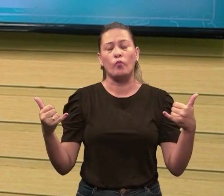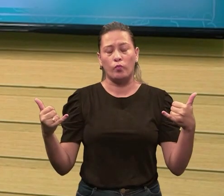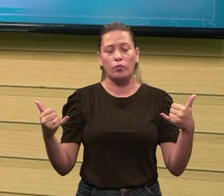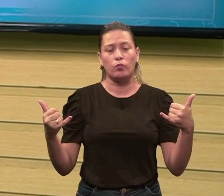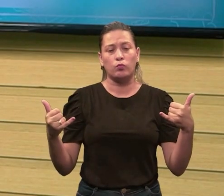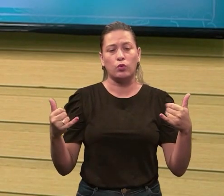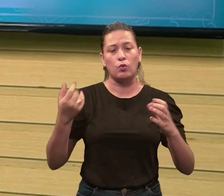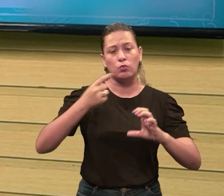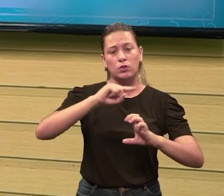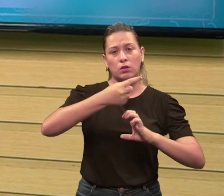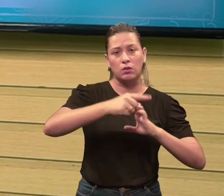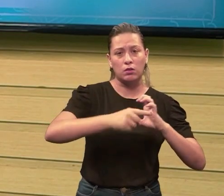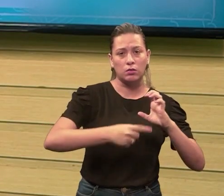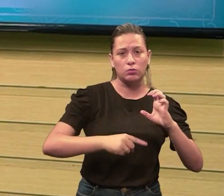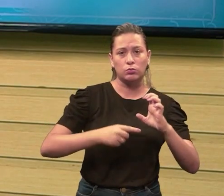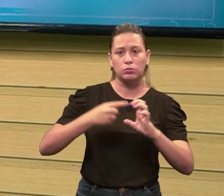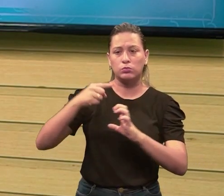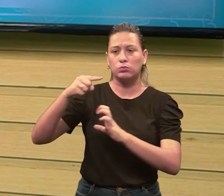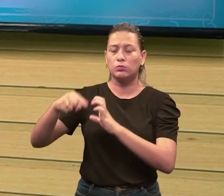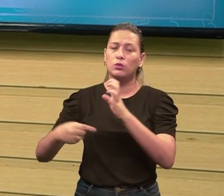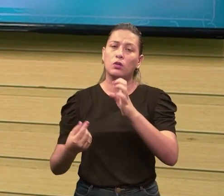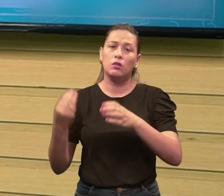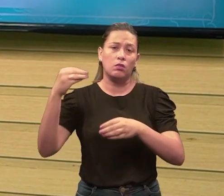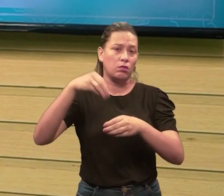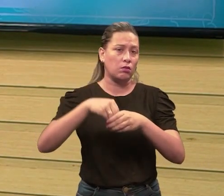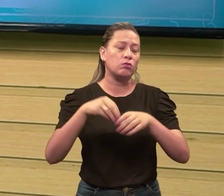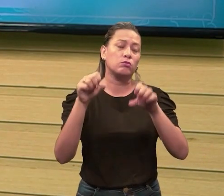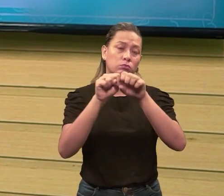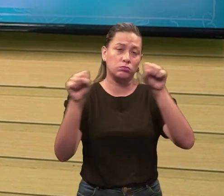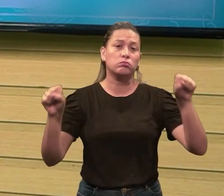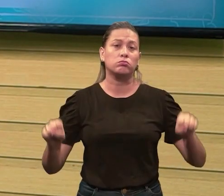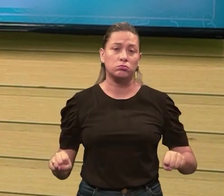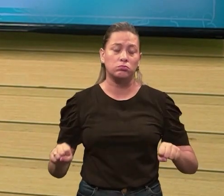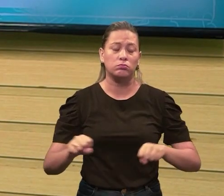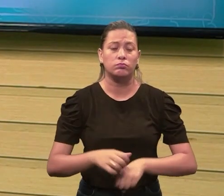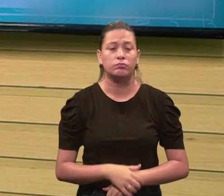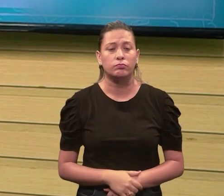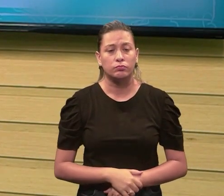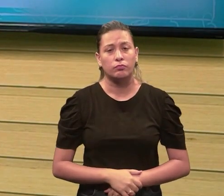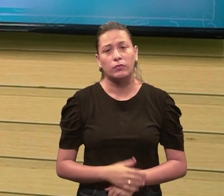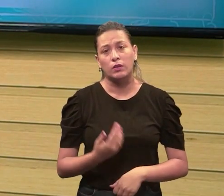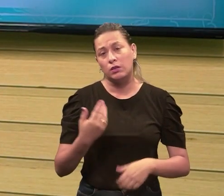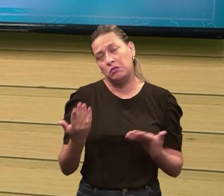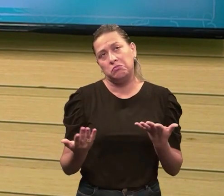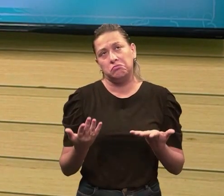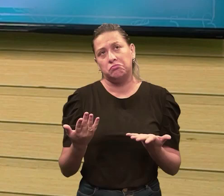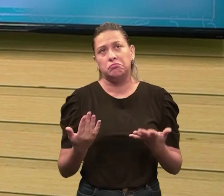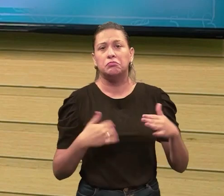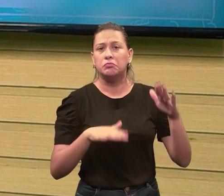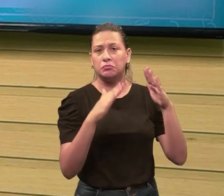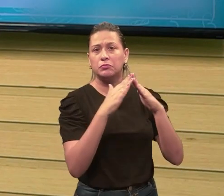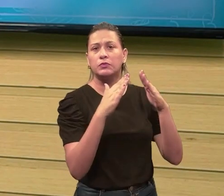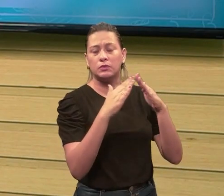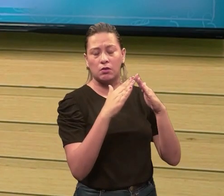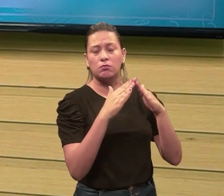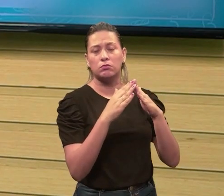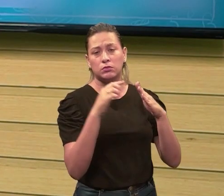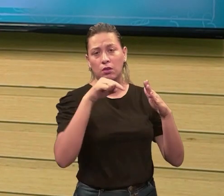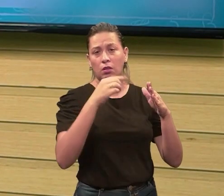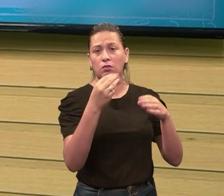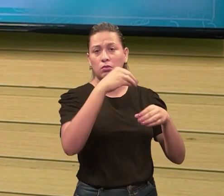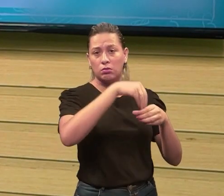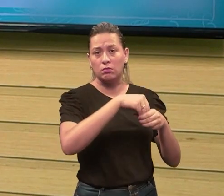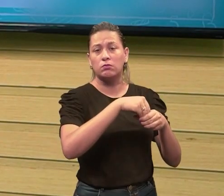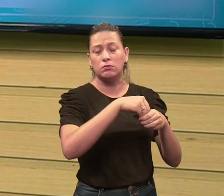são os elétrons passando por um sistema de condução, né, que geralmente, nas nossas casas, é, são,